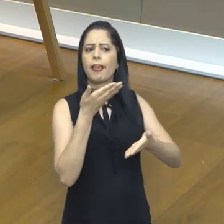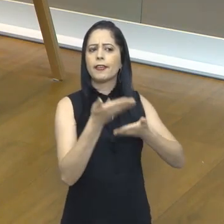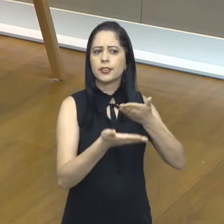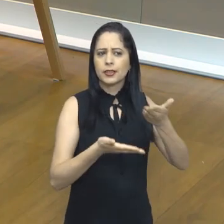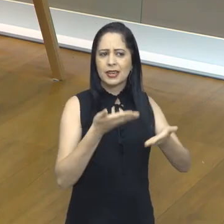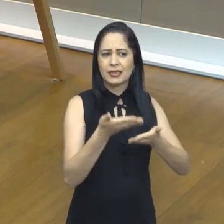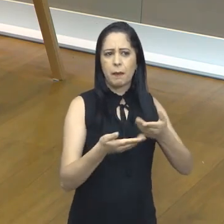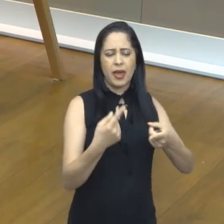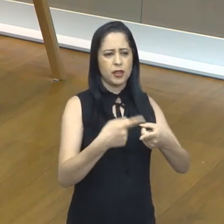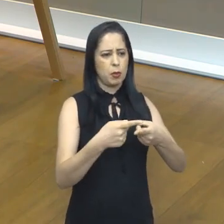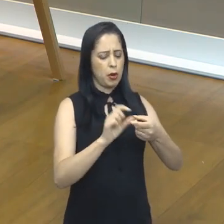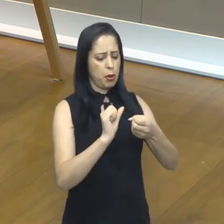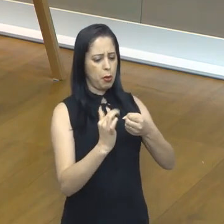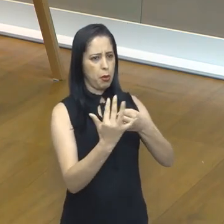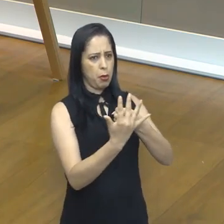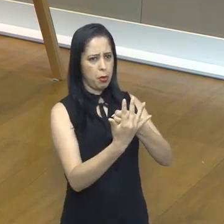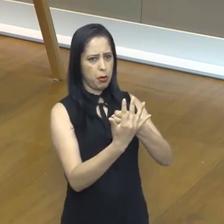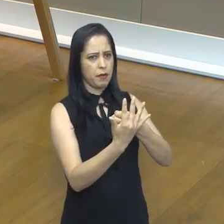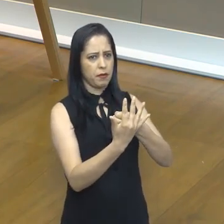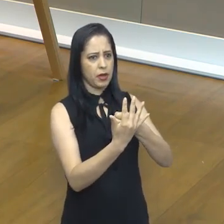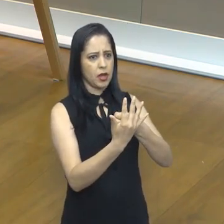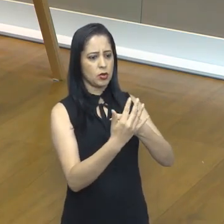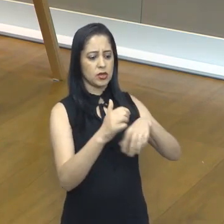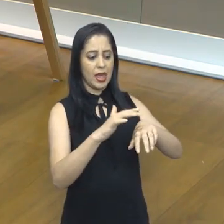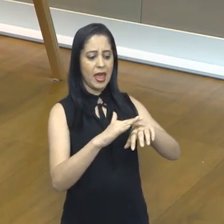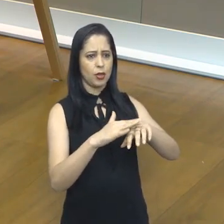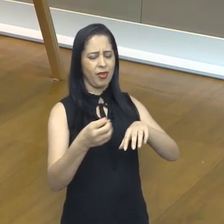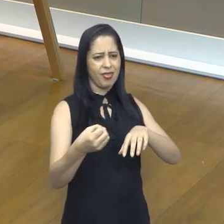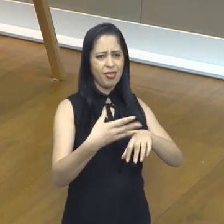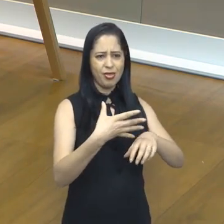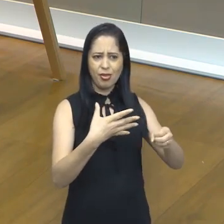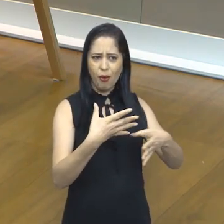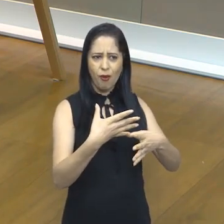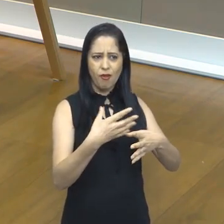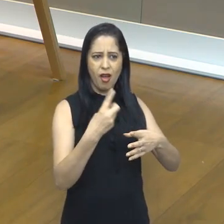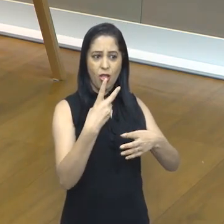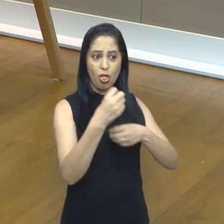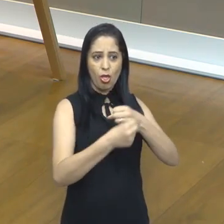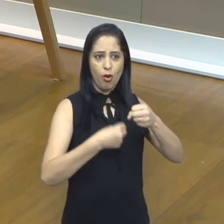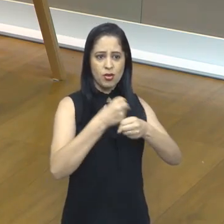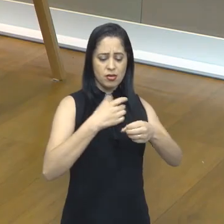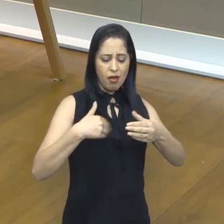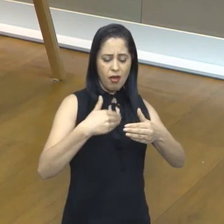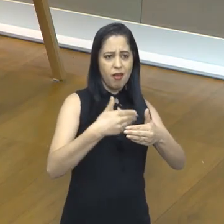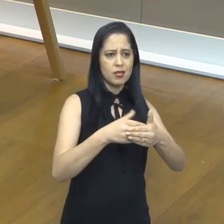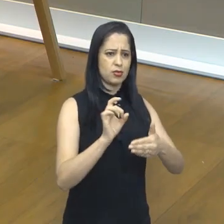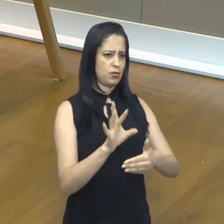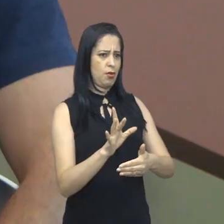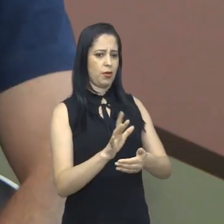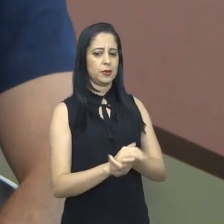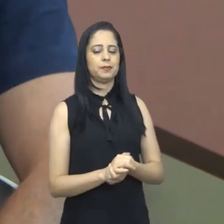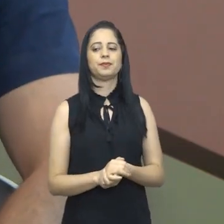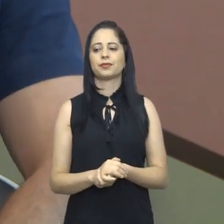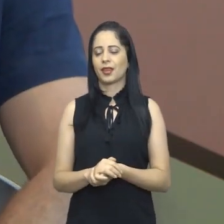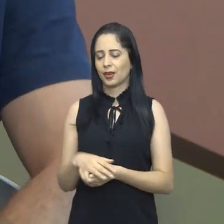doença que é nova, né? Dois anos aí de pandemia. O que mudou para vocês, para a medicina em geral? A gente aprendeu bastante coisa, né,